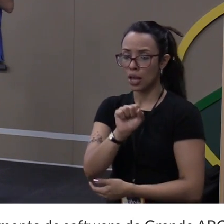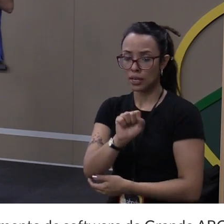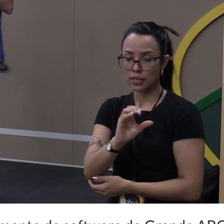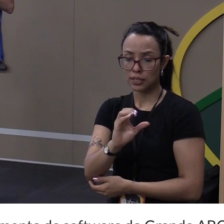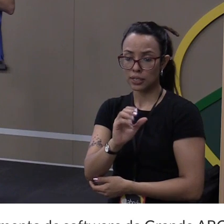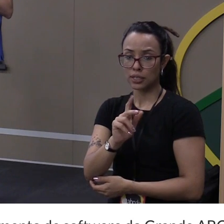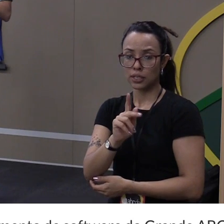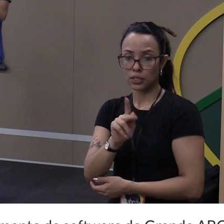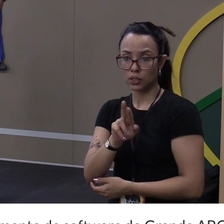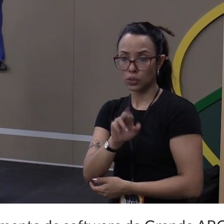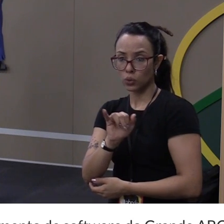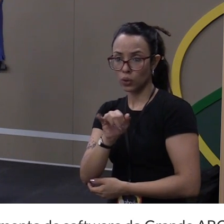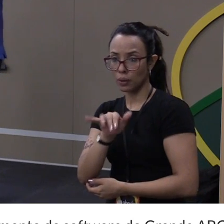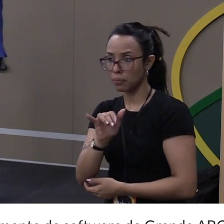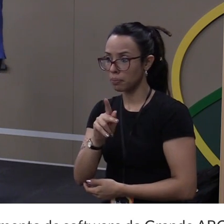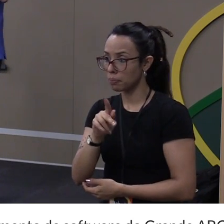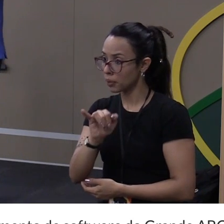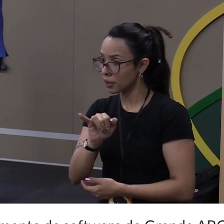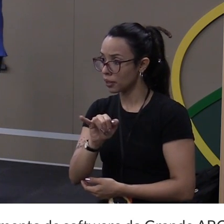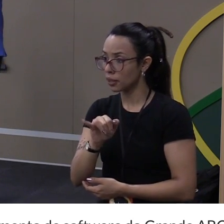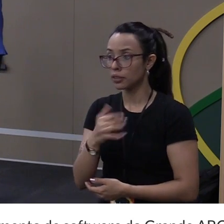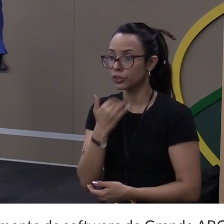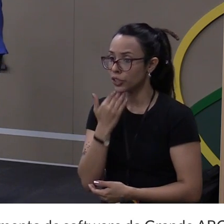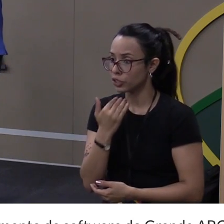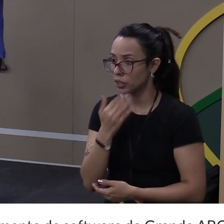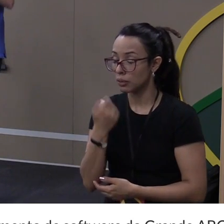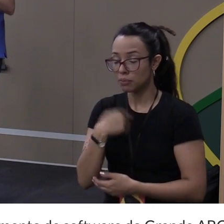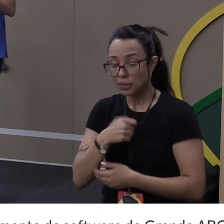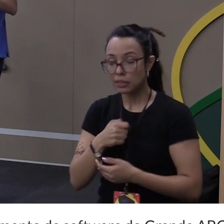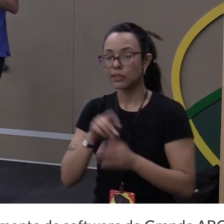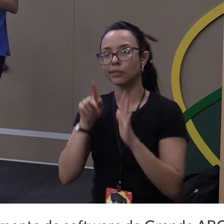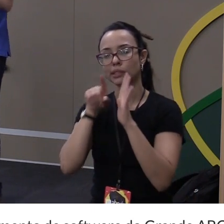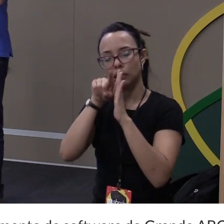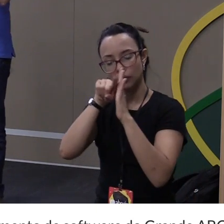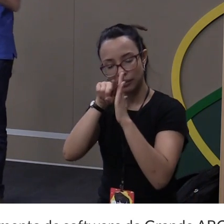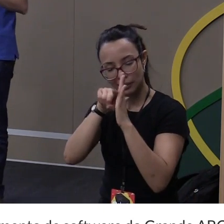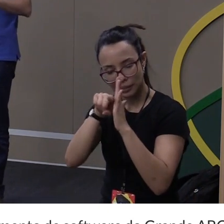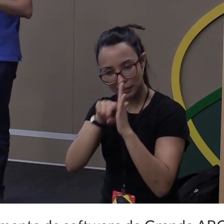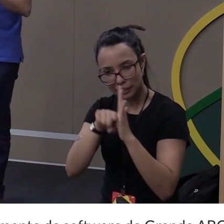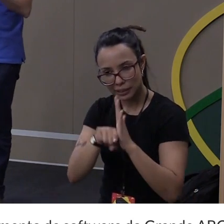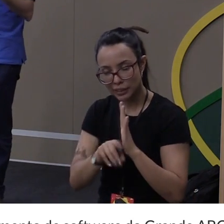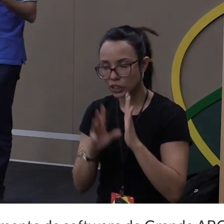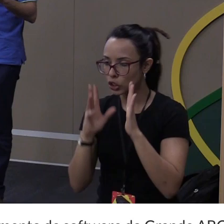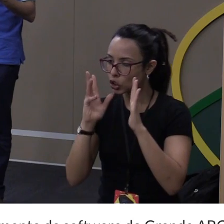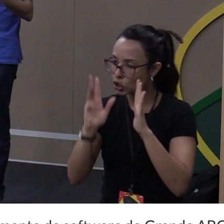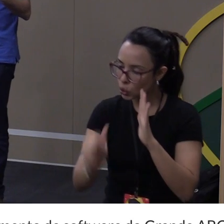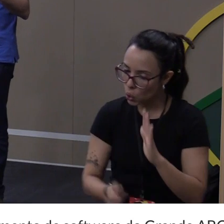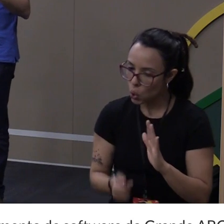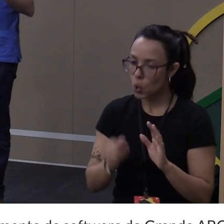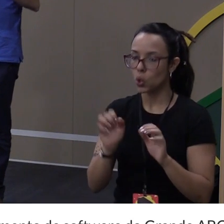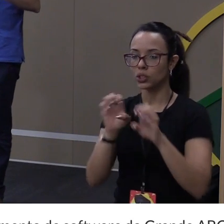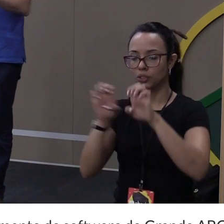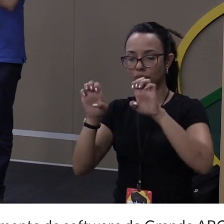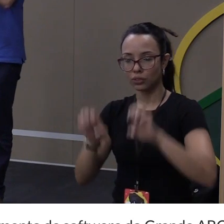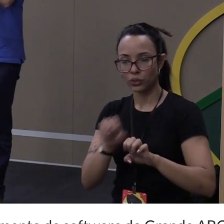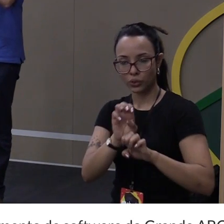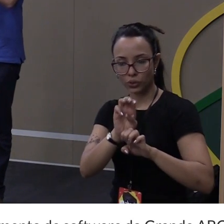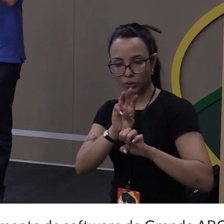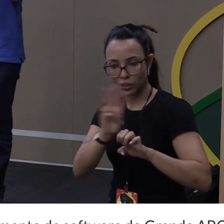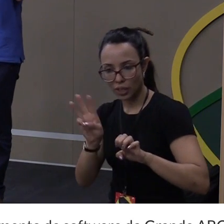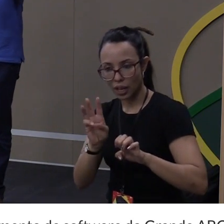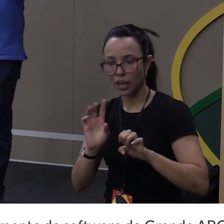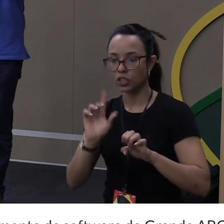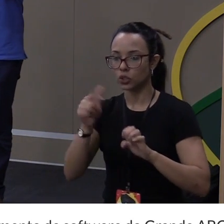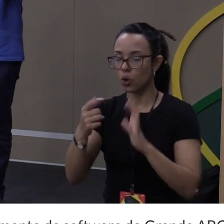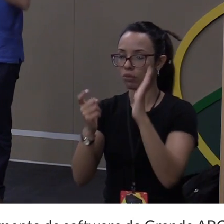fazer um crawler. A gente tem que rastejar, navegar pela estrutura da página, pelos hiperlinks dessa página,